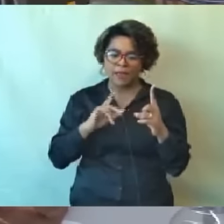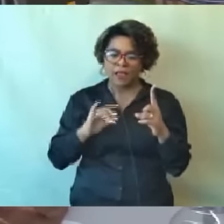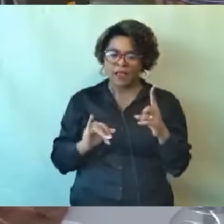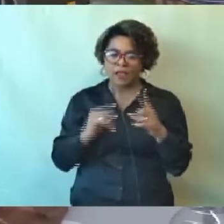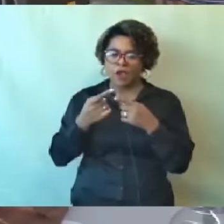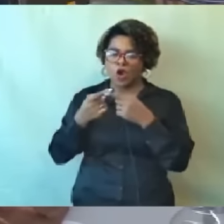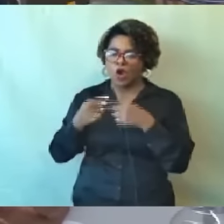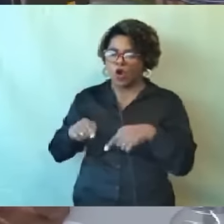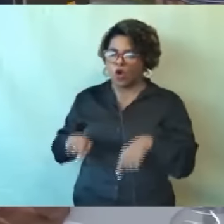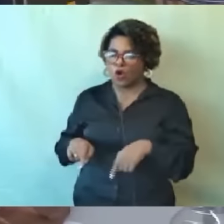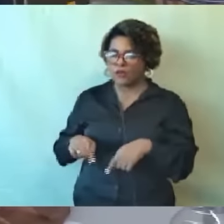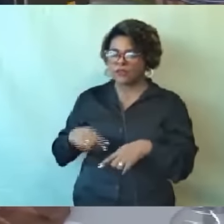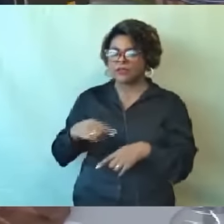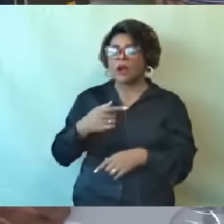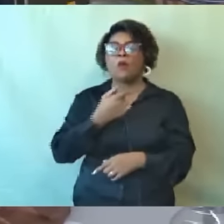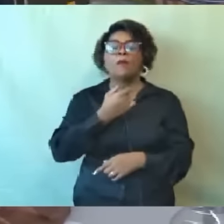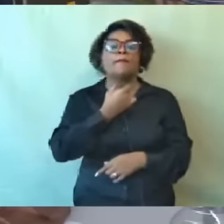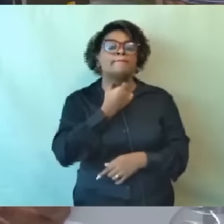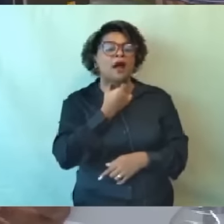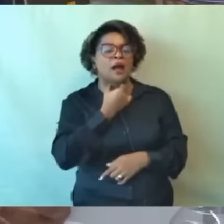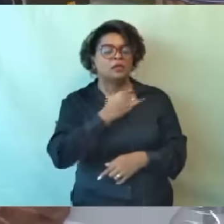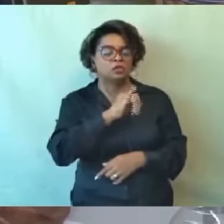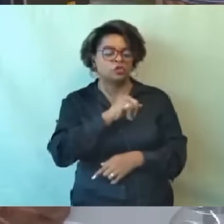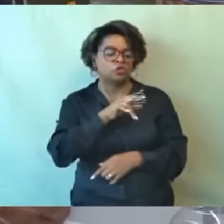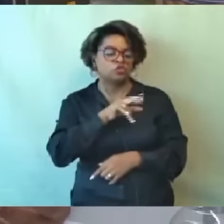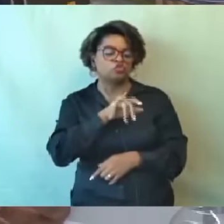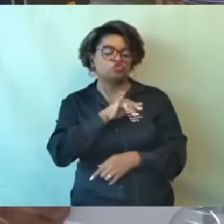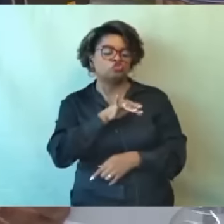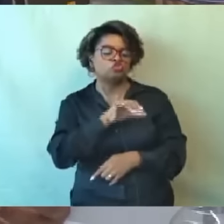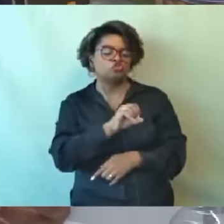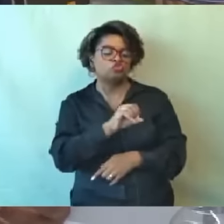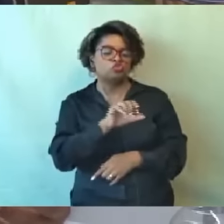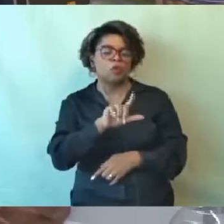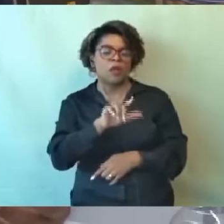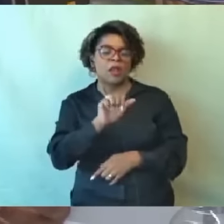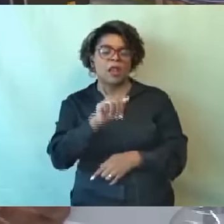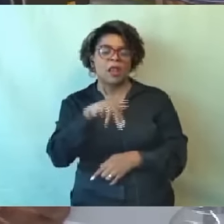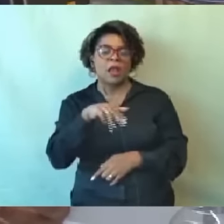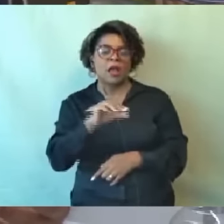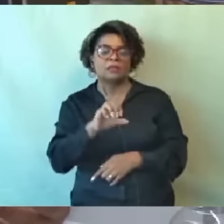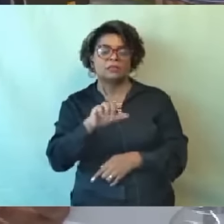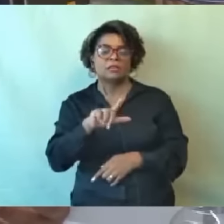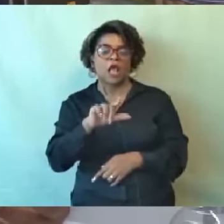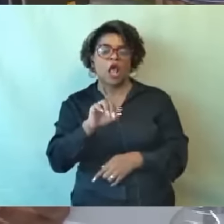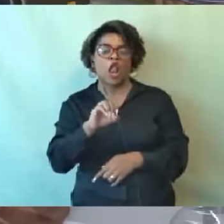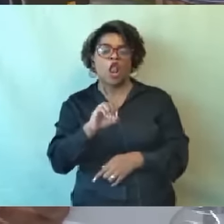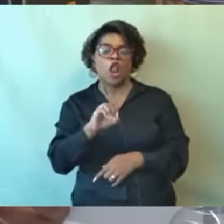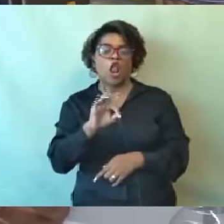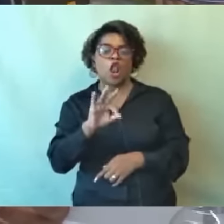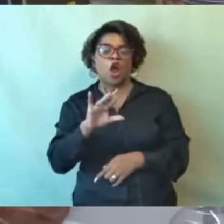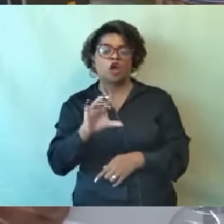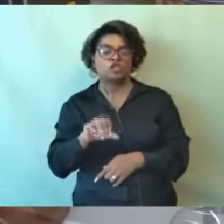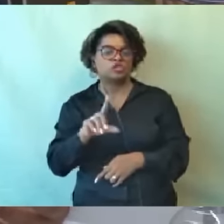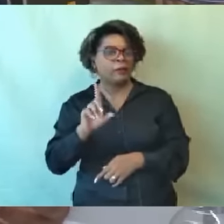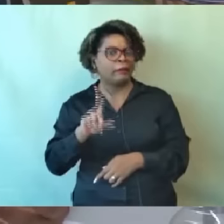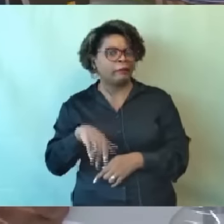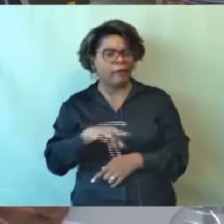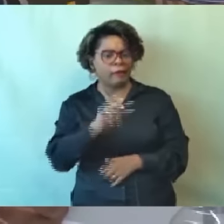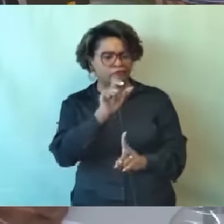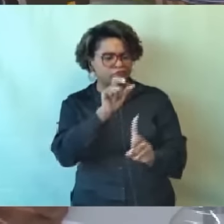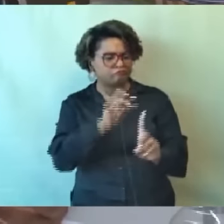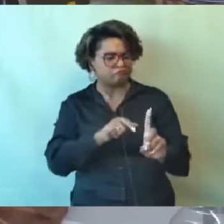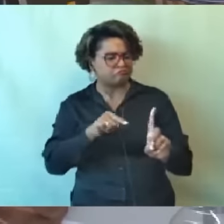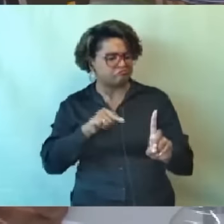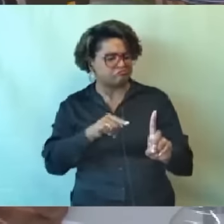luz, um exemplo para todo o povo brasileiro de humanidade, de solidariedade, de